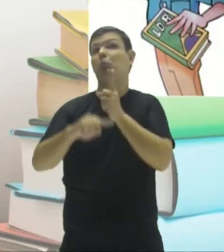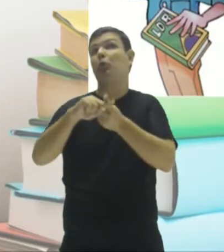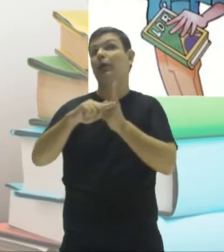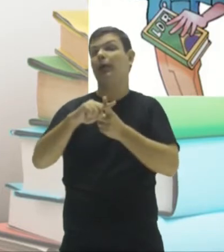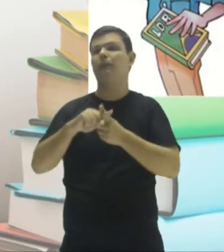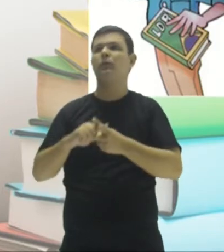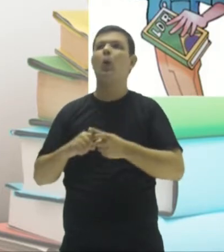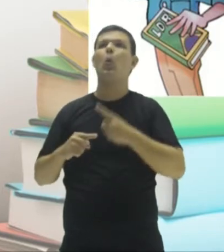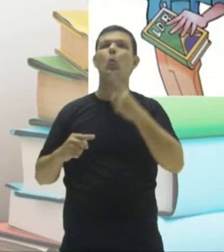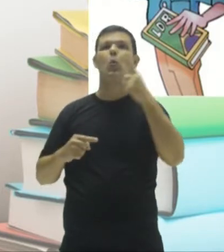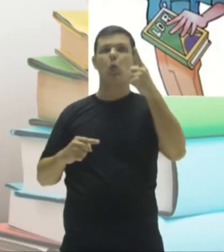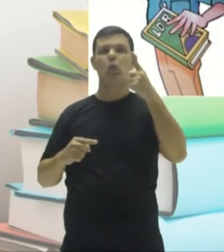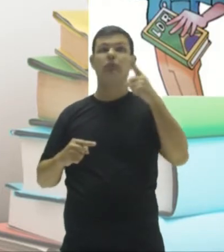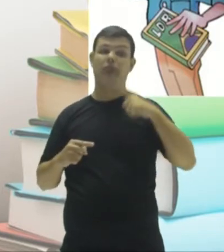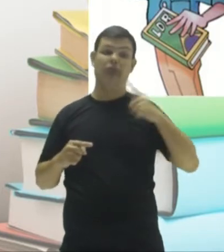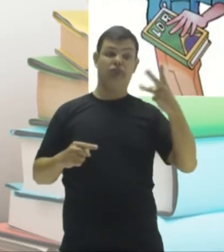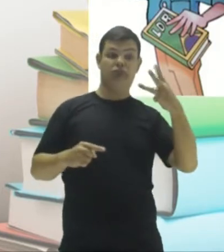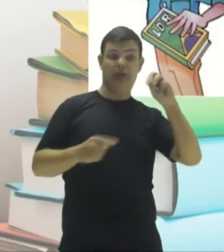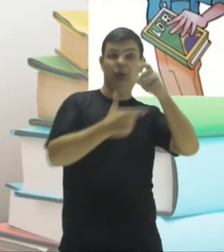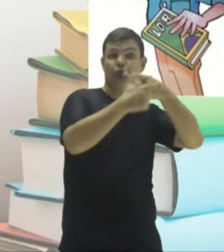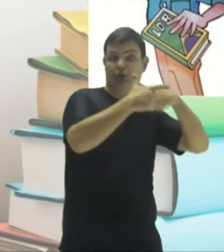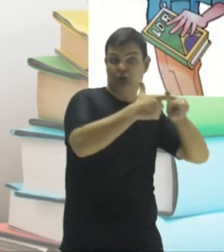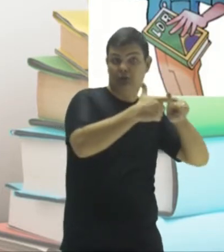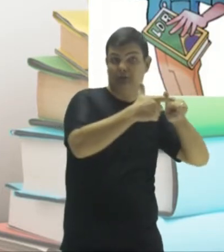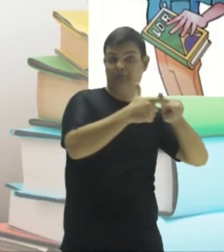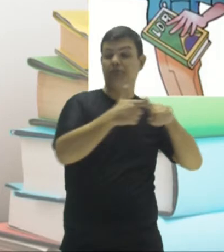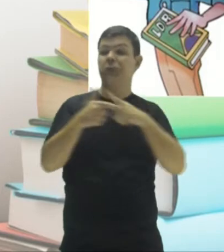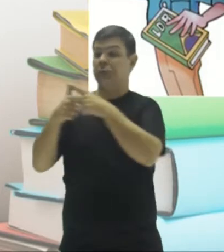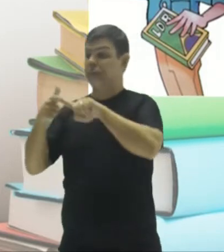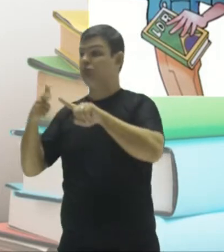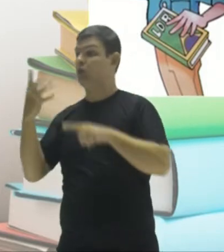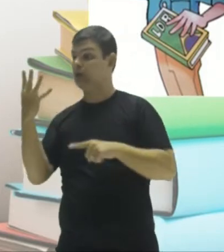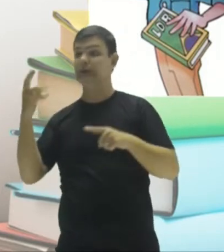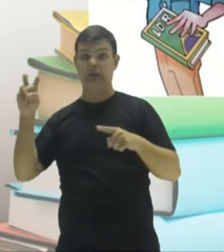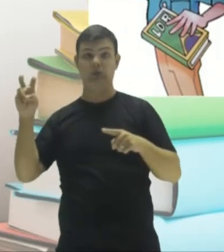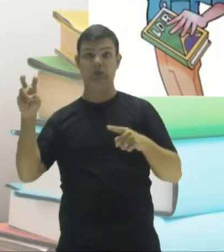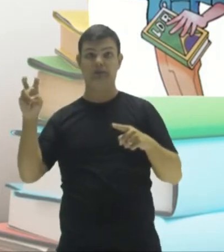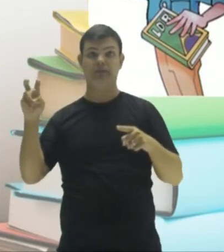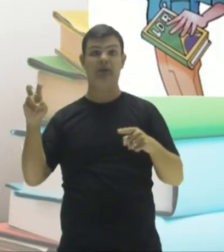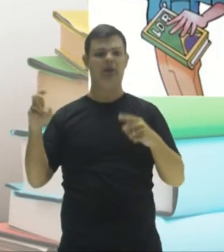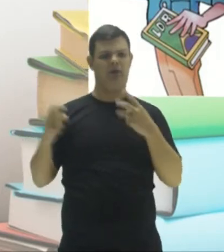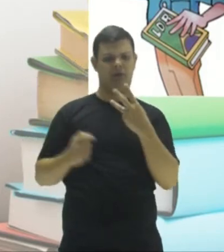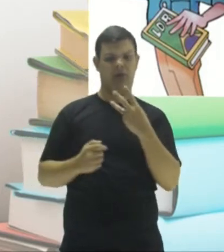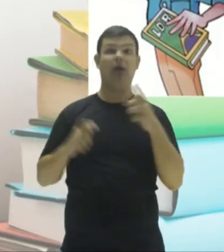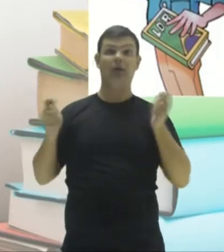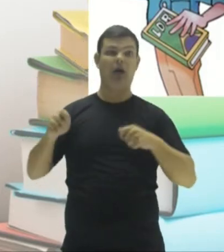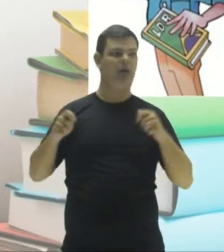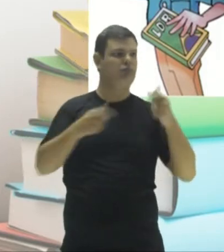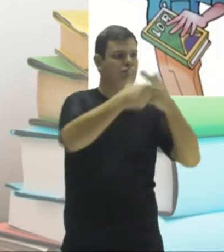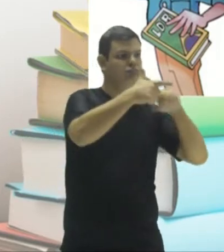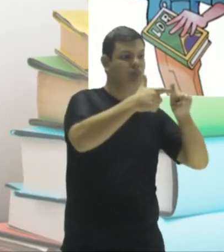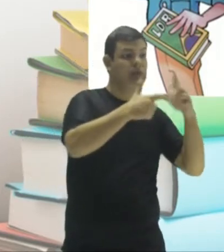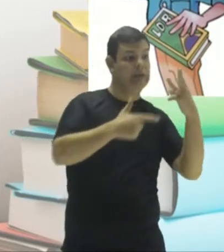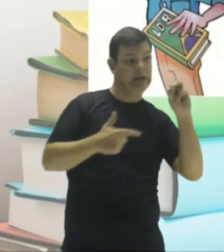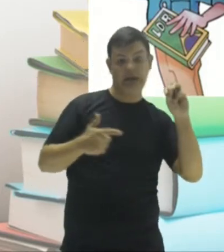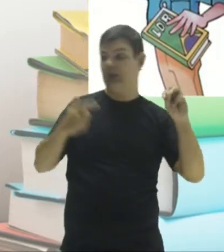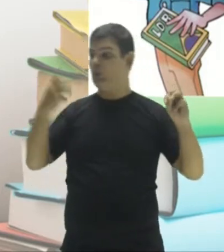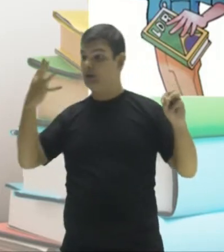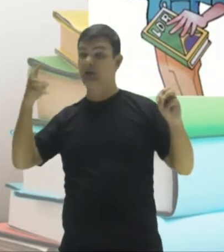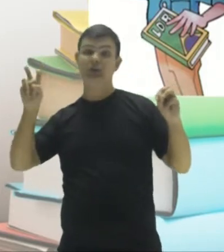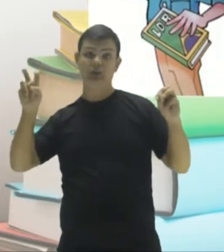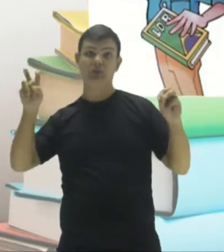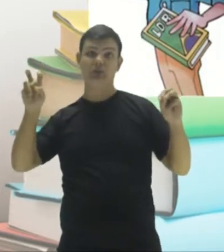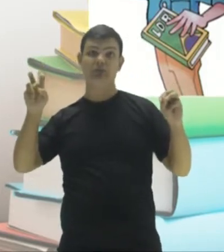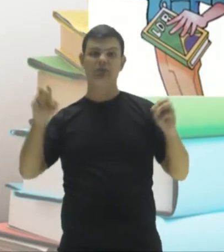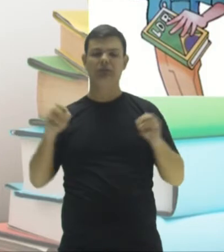aqui, olha, um não é divisor de trinta? Não é divisor de quarenta e cinco? O três aqui não é divisor de trinta? Não é divisor de quarenta e cinco?